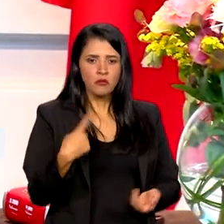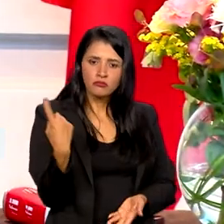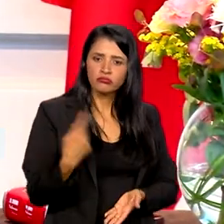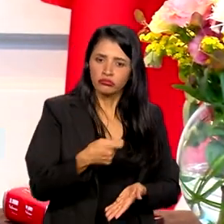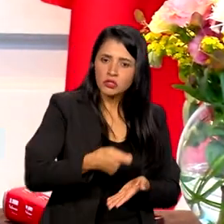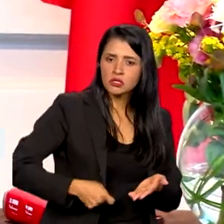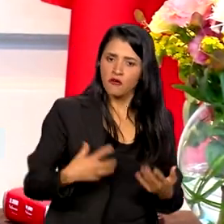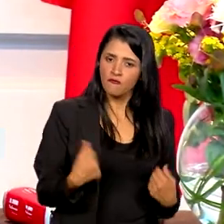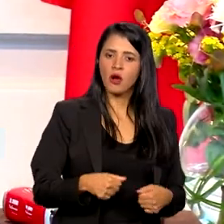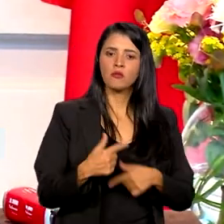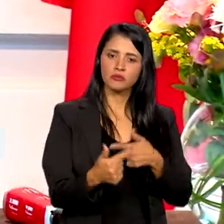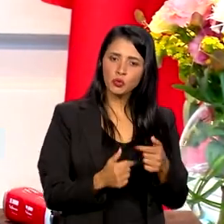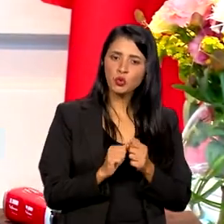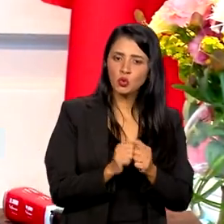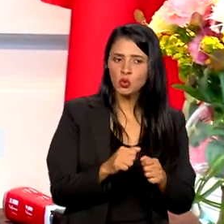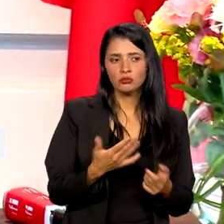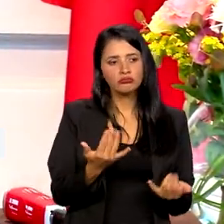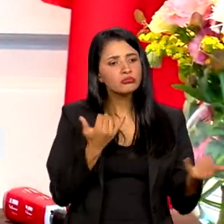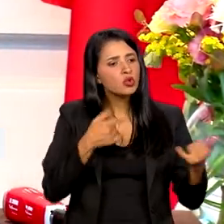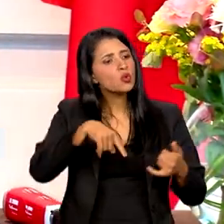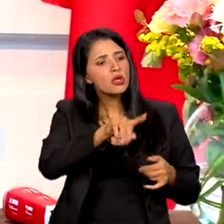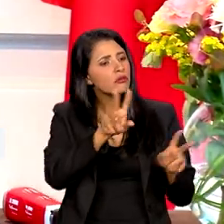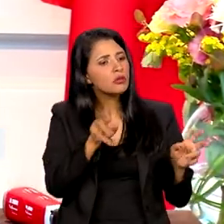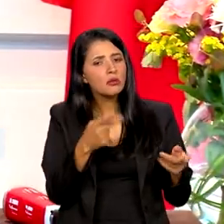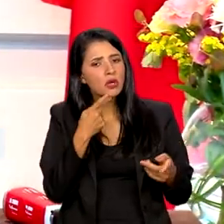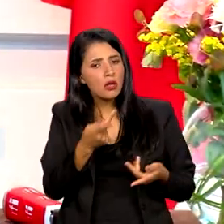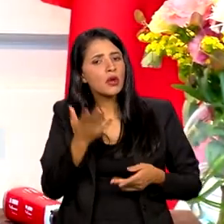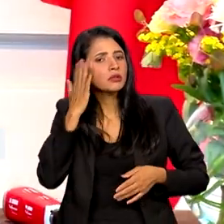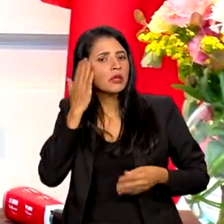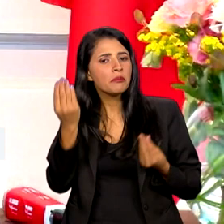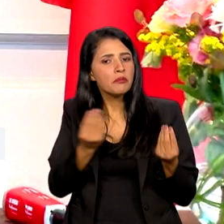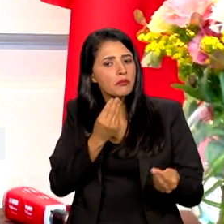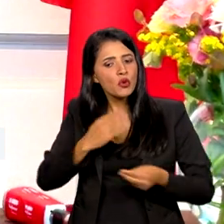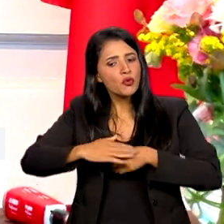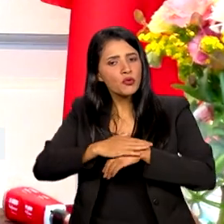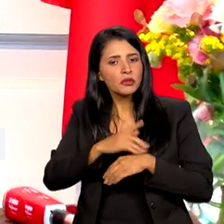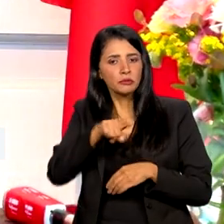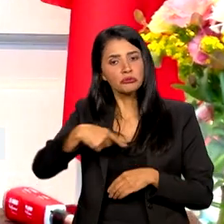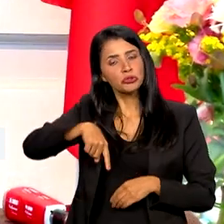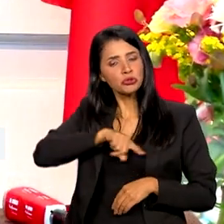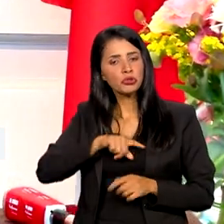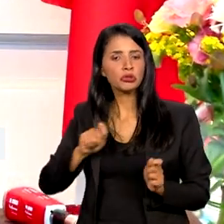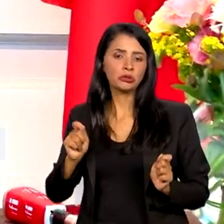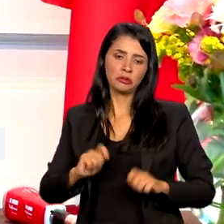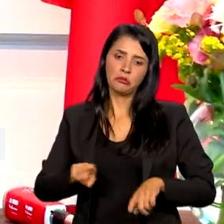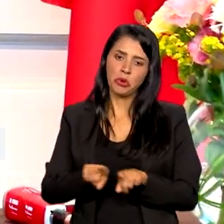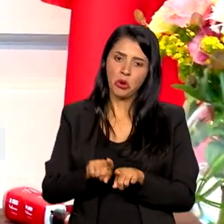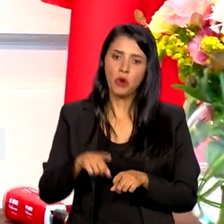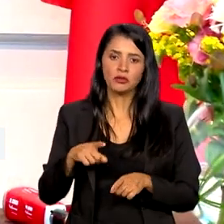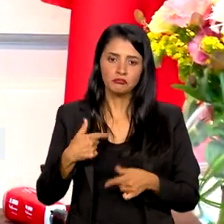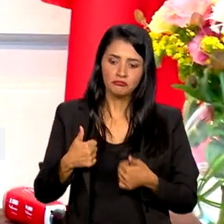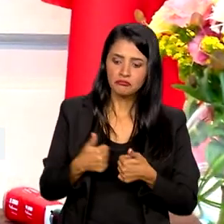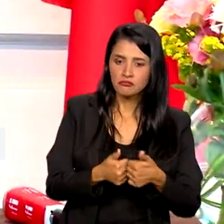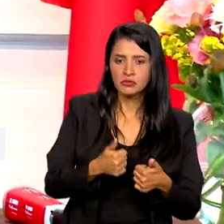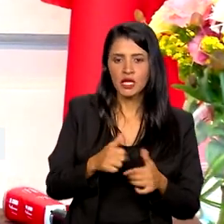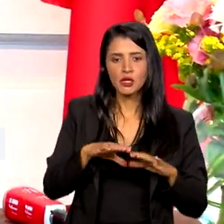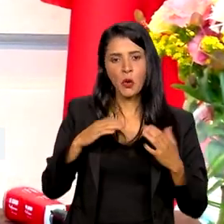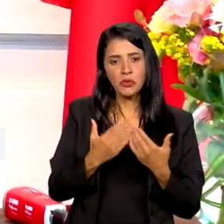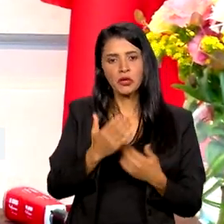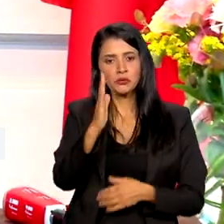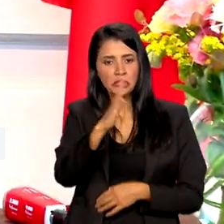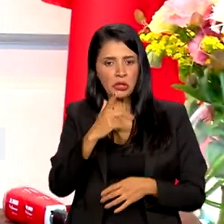trabalhar juntas, eu quero ouvir, eu quero saber o que vocês estão falando e com quem vocês estão falando aqui para que a gente também possa cada vez mais estar próximo a essa comunidade